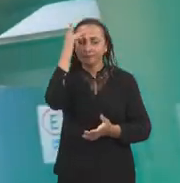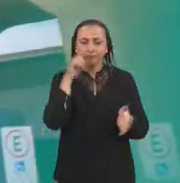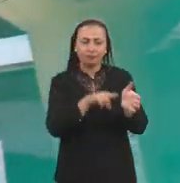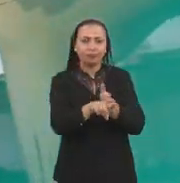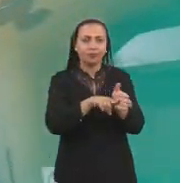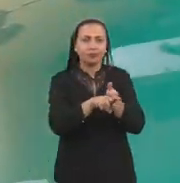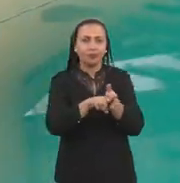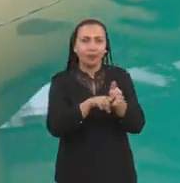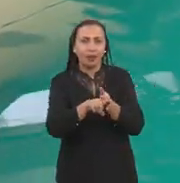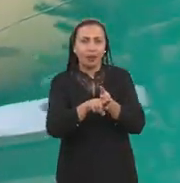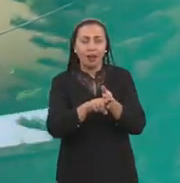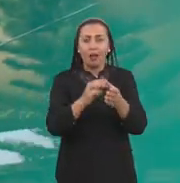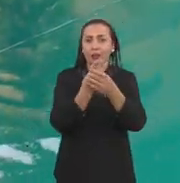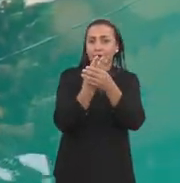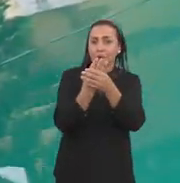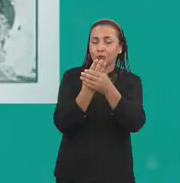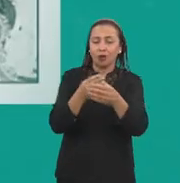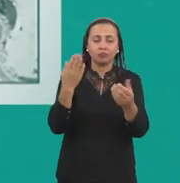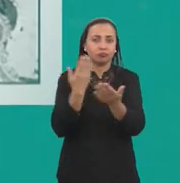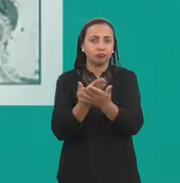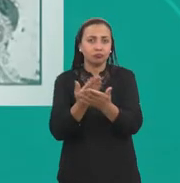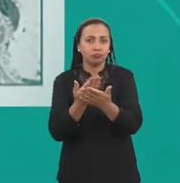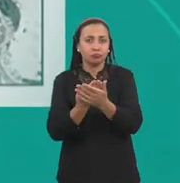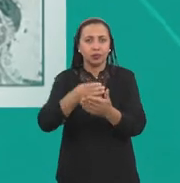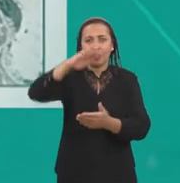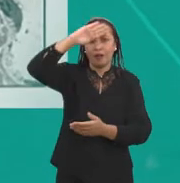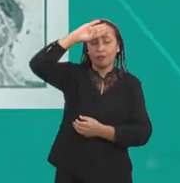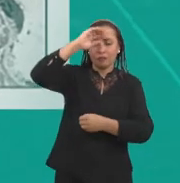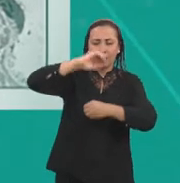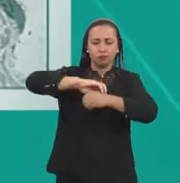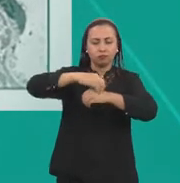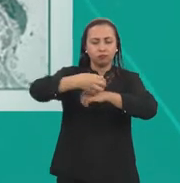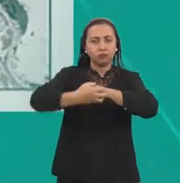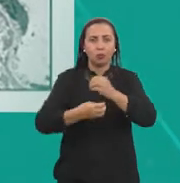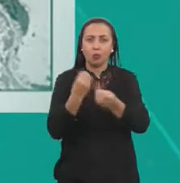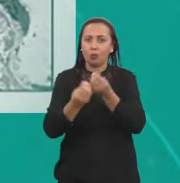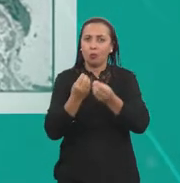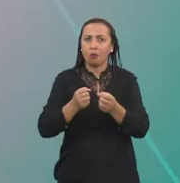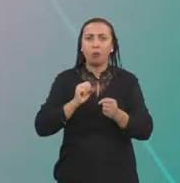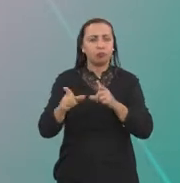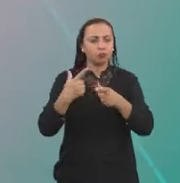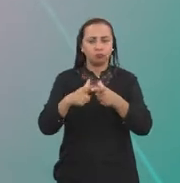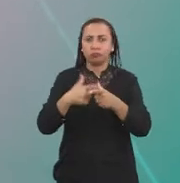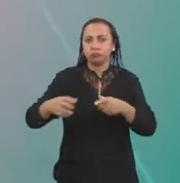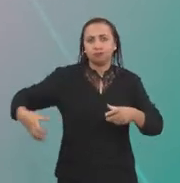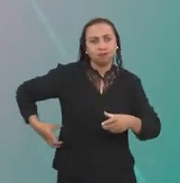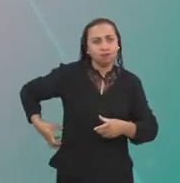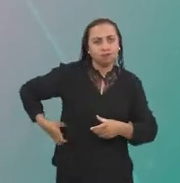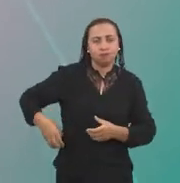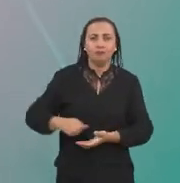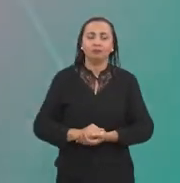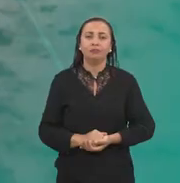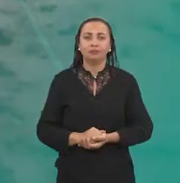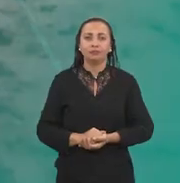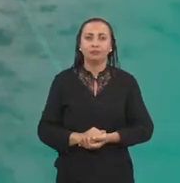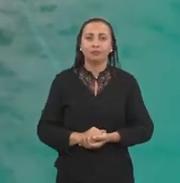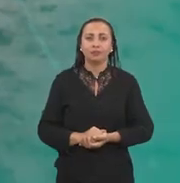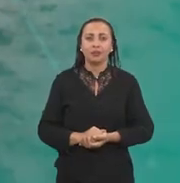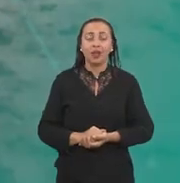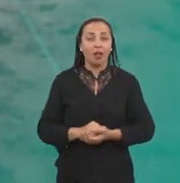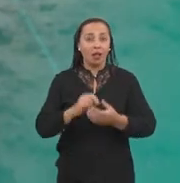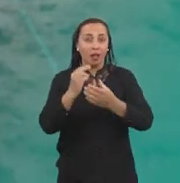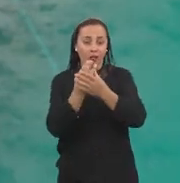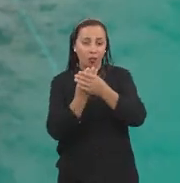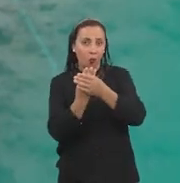Pesquisadores da Universidade Federal de Pernambuco estudam a febre chikungunha como gatilho para diferentes problemas renais. Na